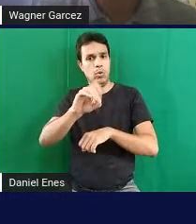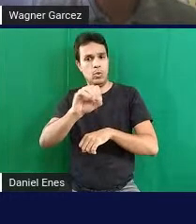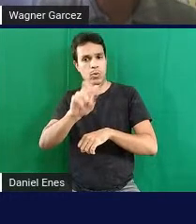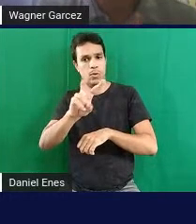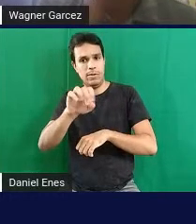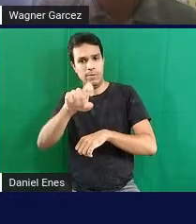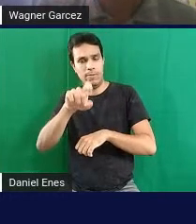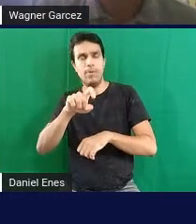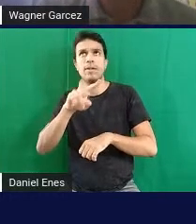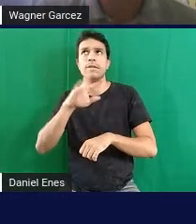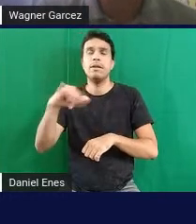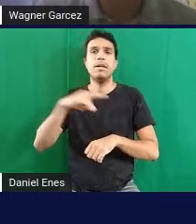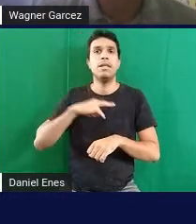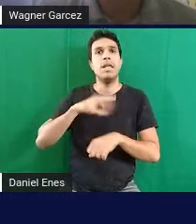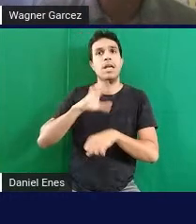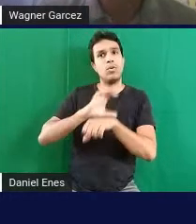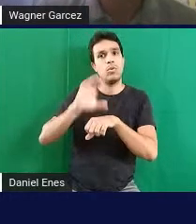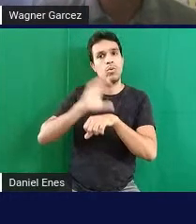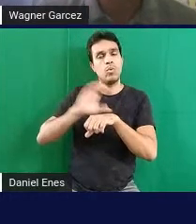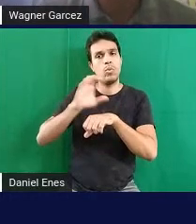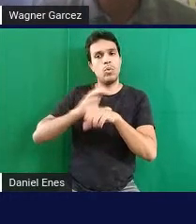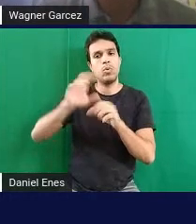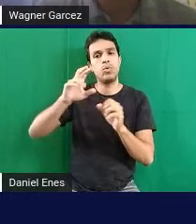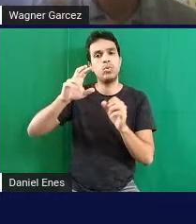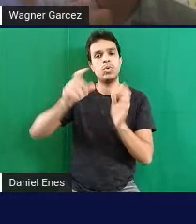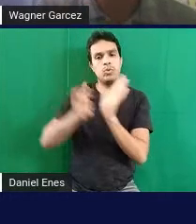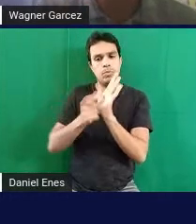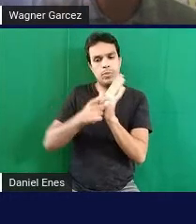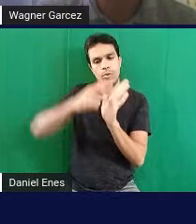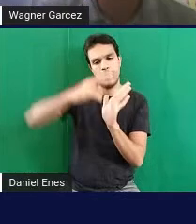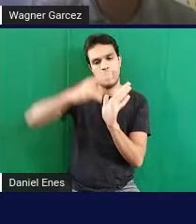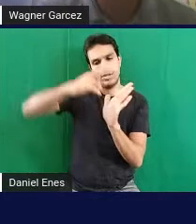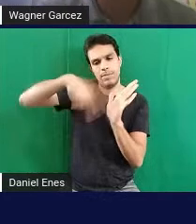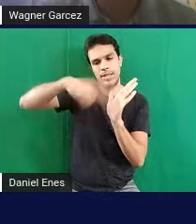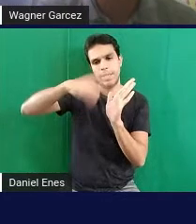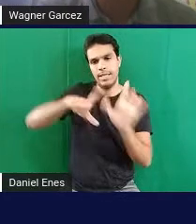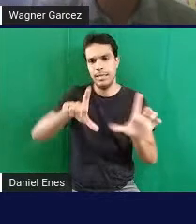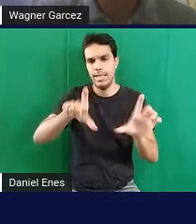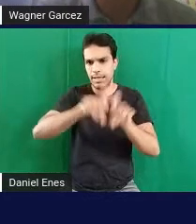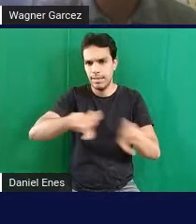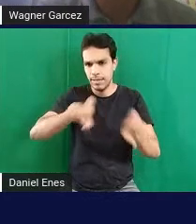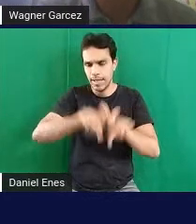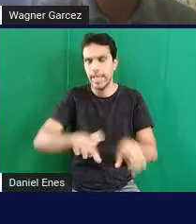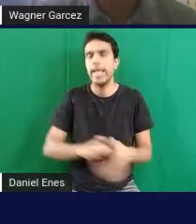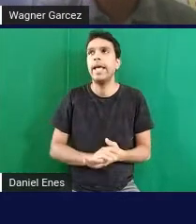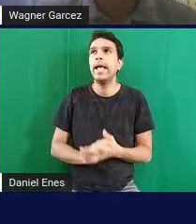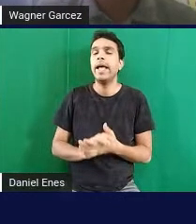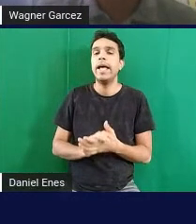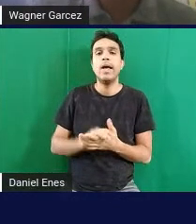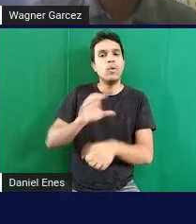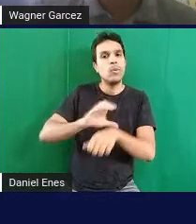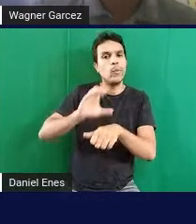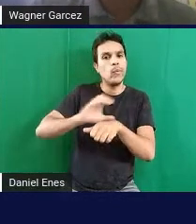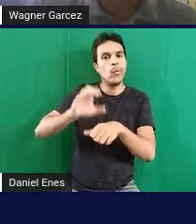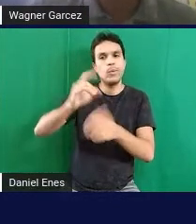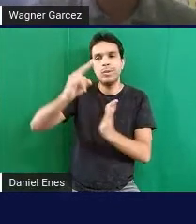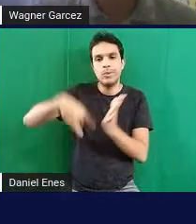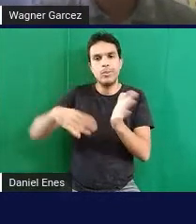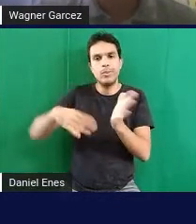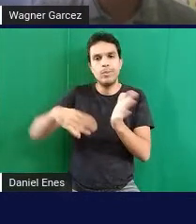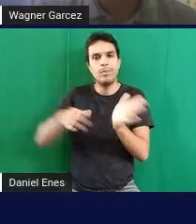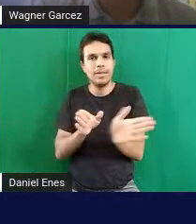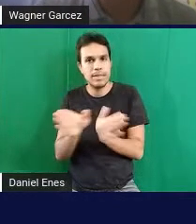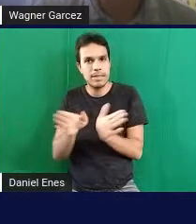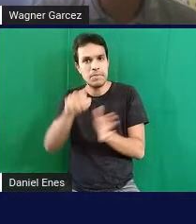curso de leitores de tela, você vai ter curso para criação de documentos acessíveis, você pode aproveitar, tá bom?